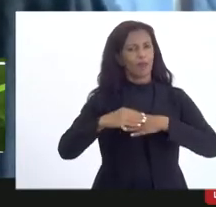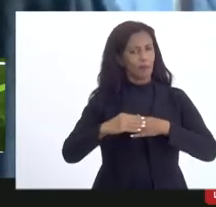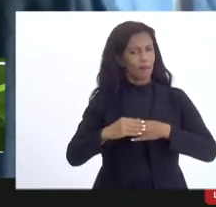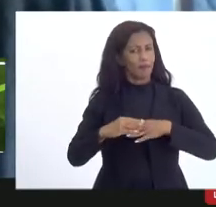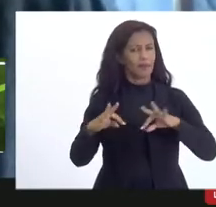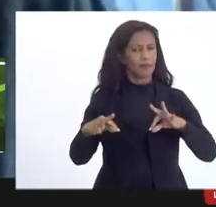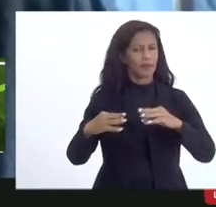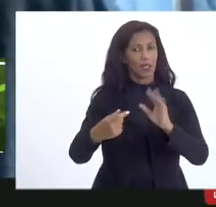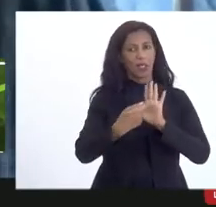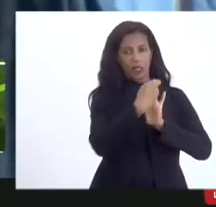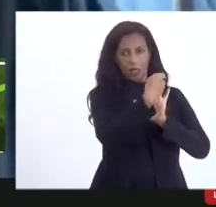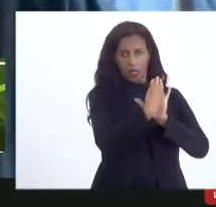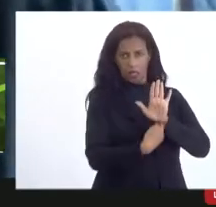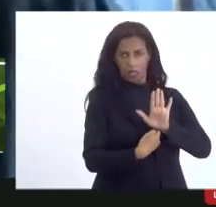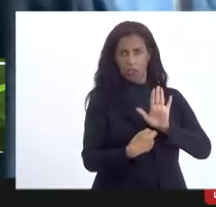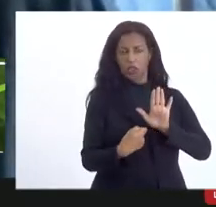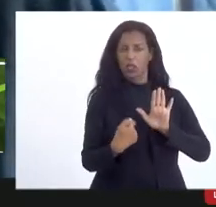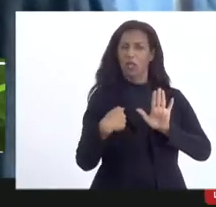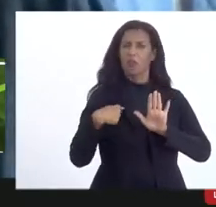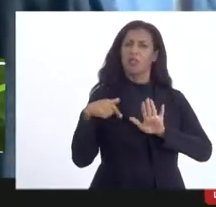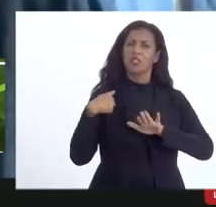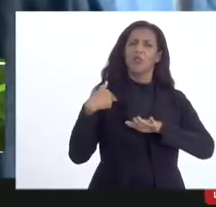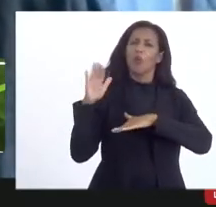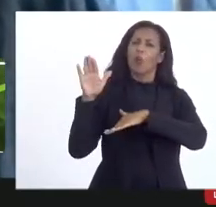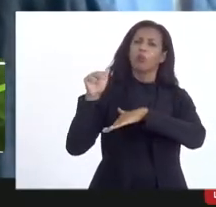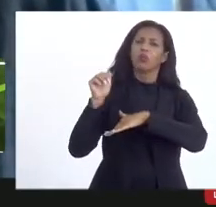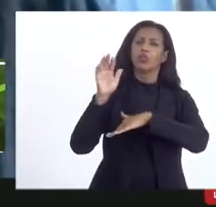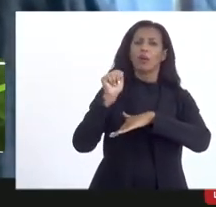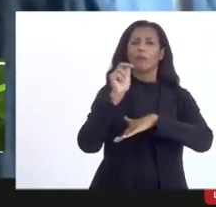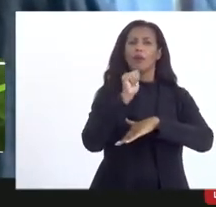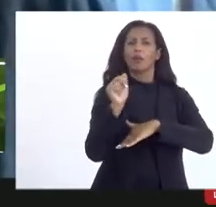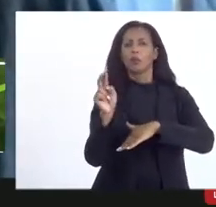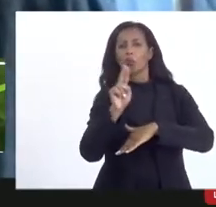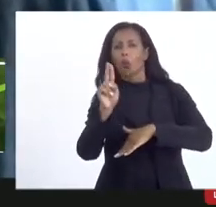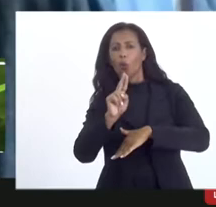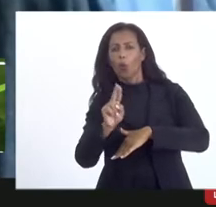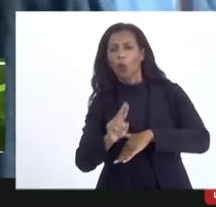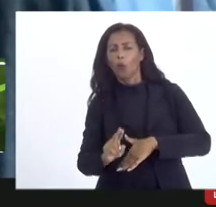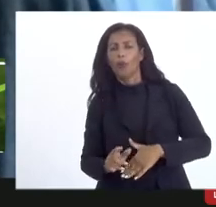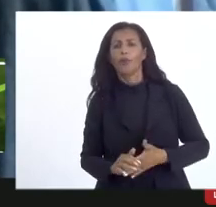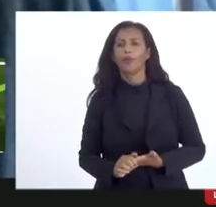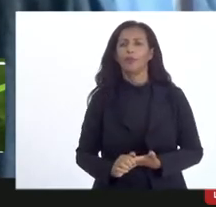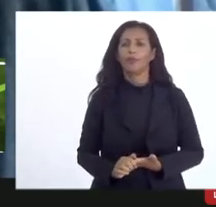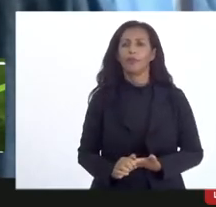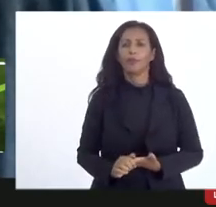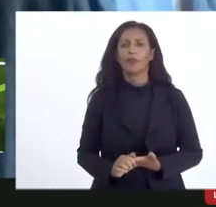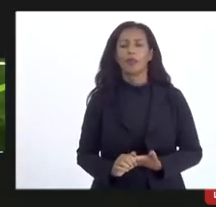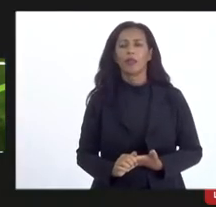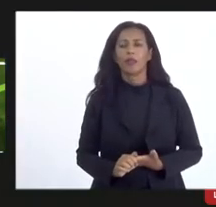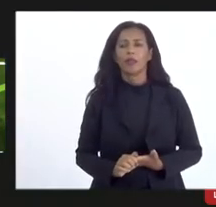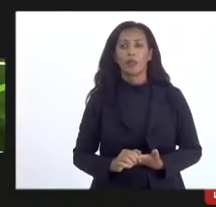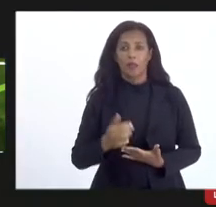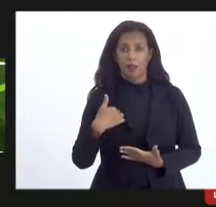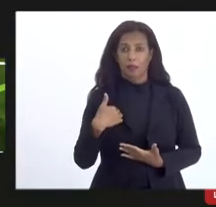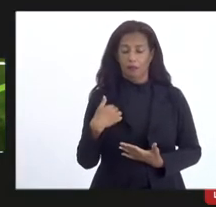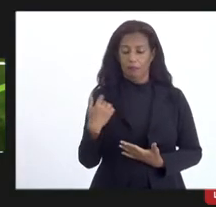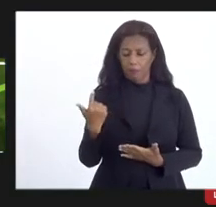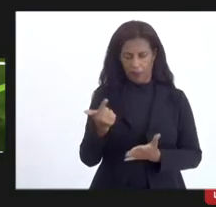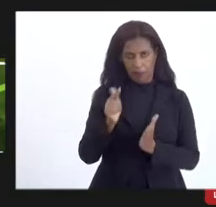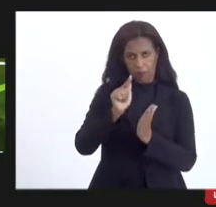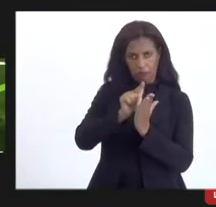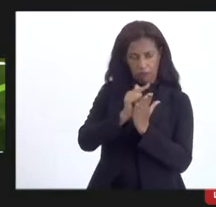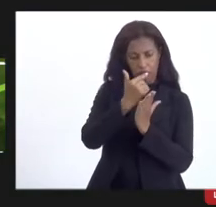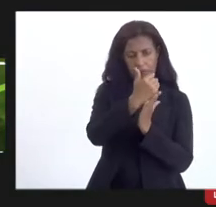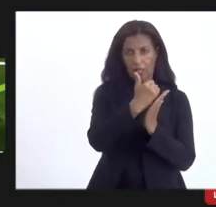Eu tenho a lista aqui de todo mundo, mas eu vou chamando aqui e a gente vai... Olha, pela nossa... Pela